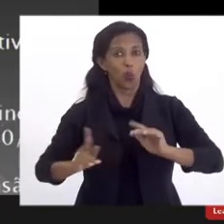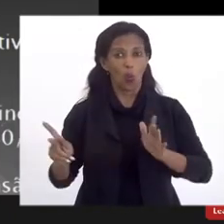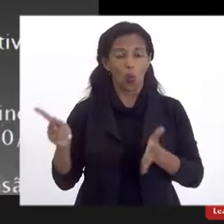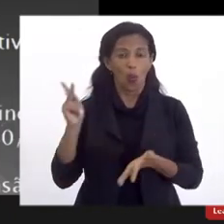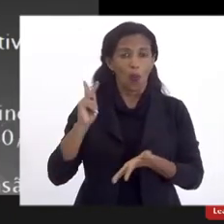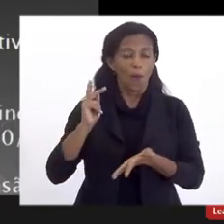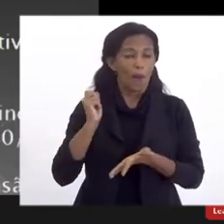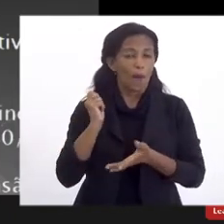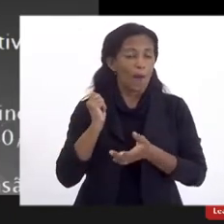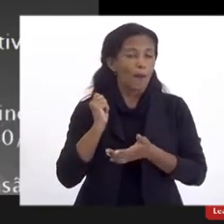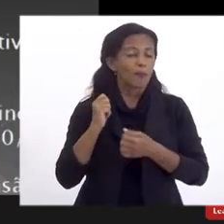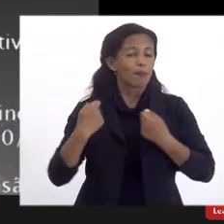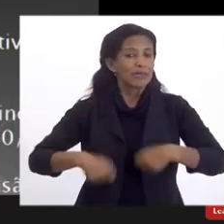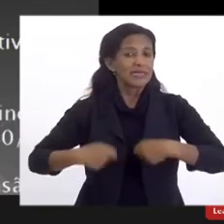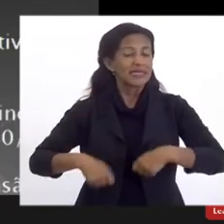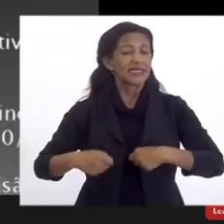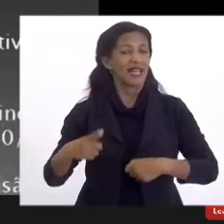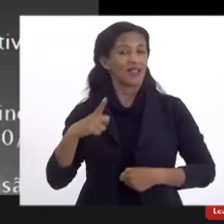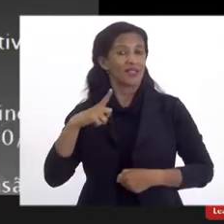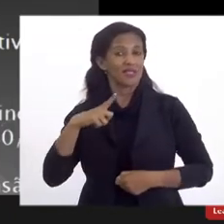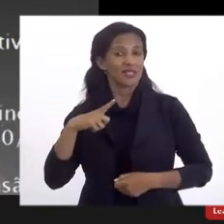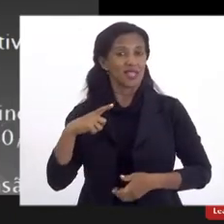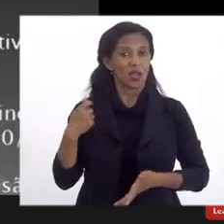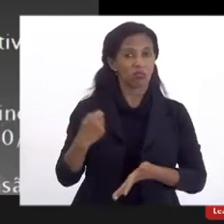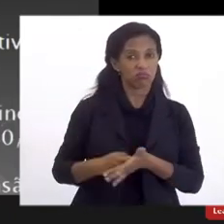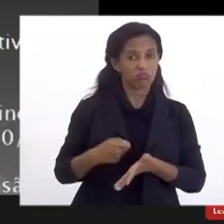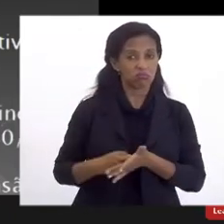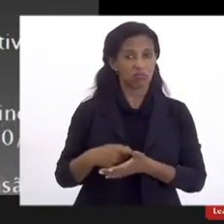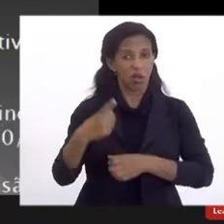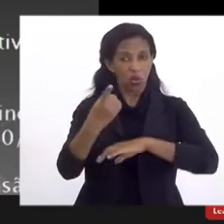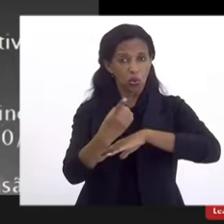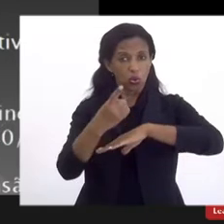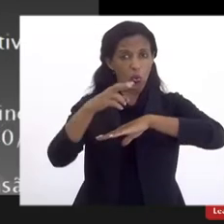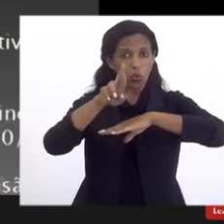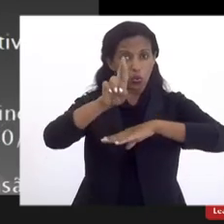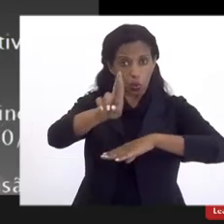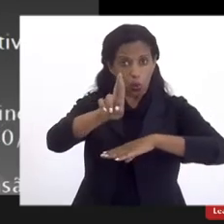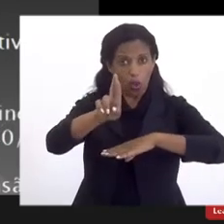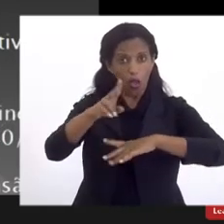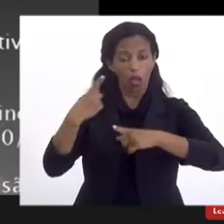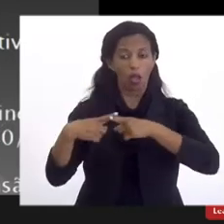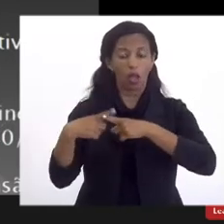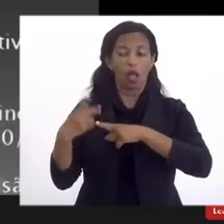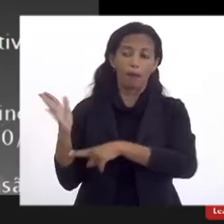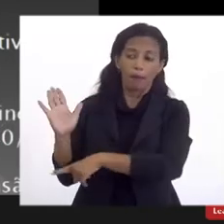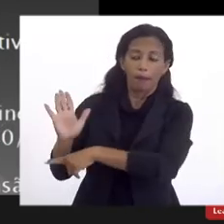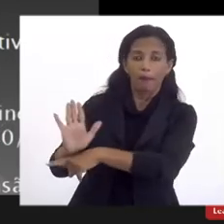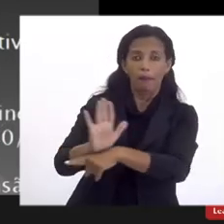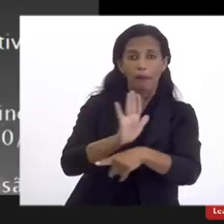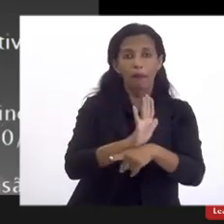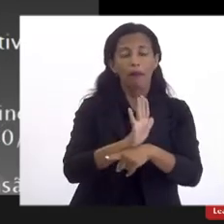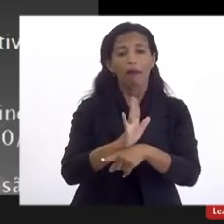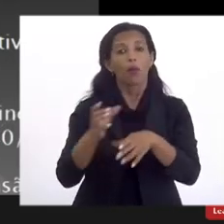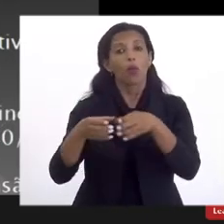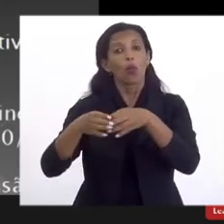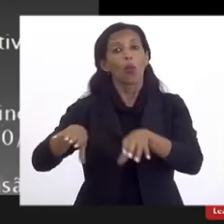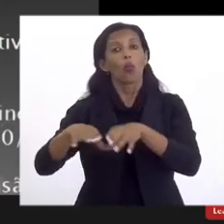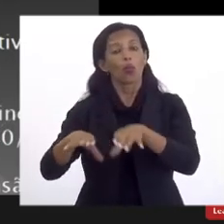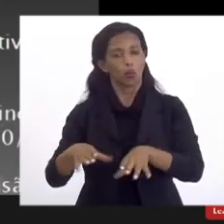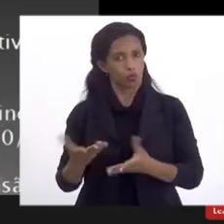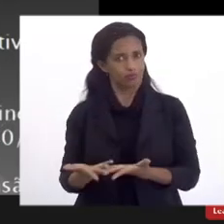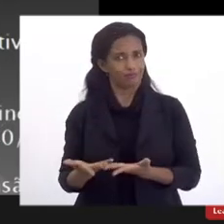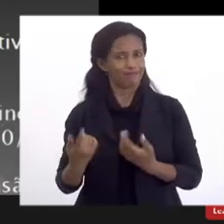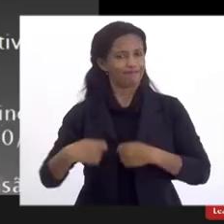doutores, né, então doutores para poderem realizar, né, os seus concursos públicos,